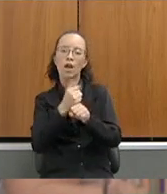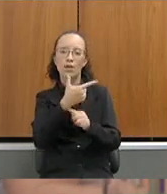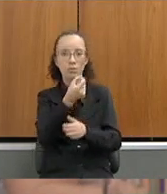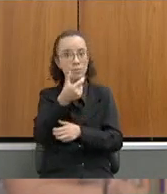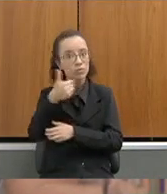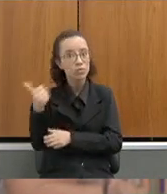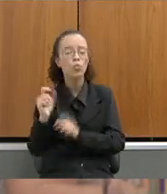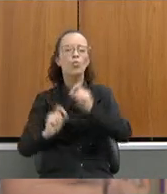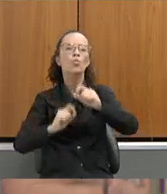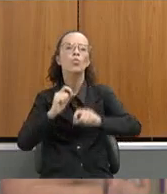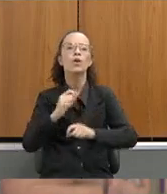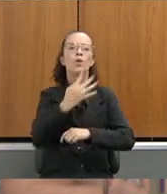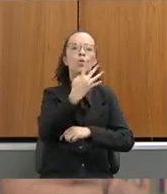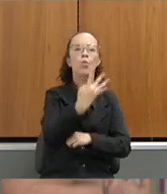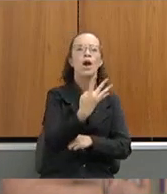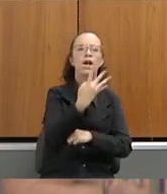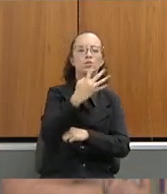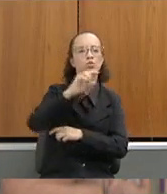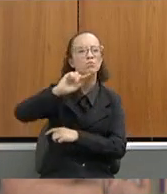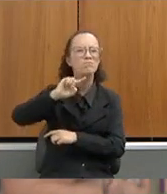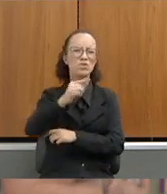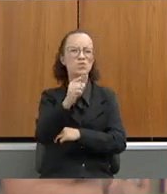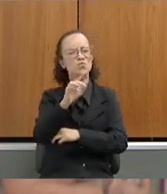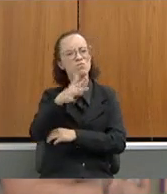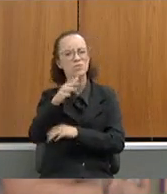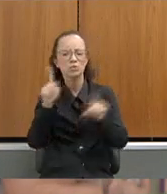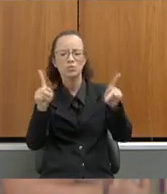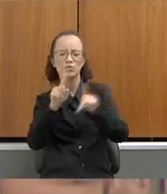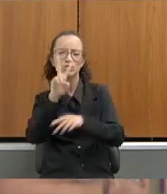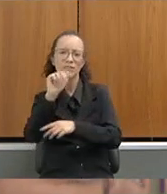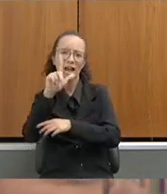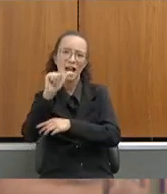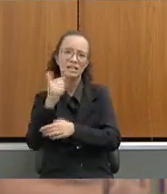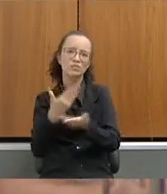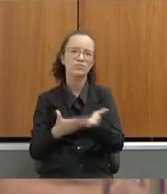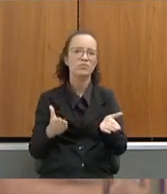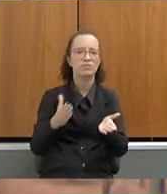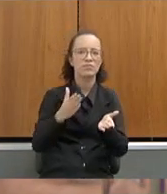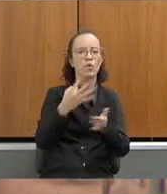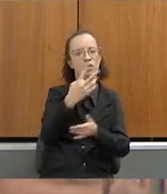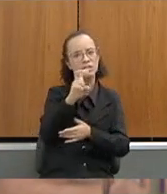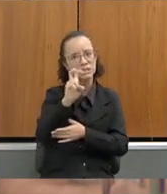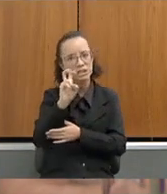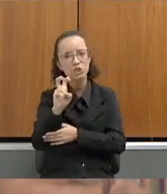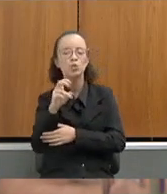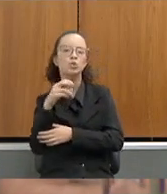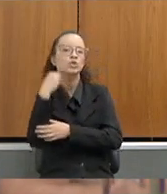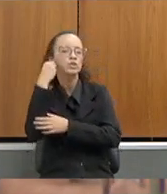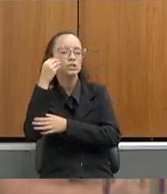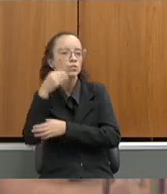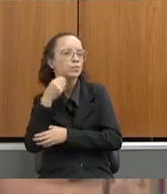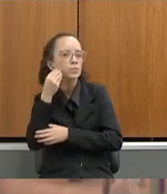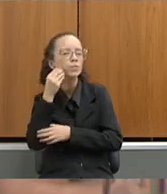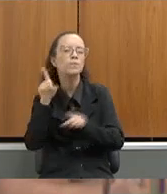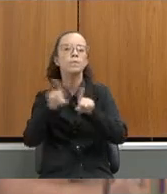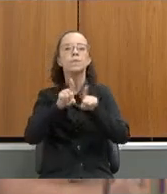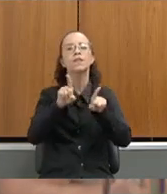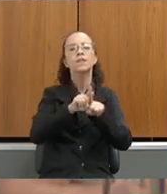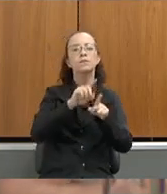extinção de 4.810 cargos de professores, 445 cargos de especialista, 1